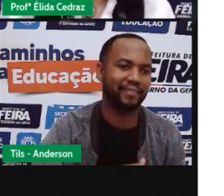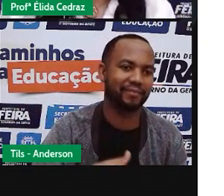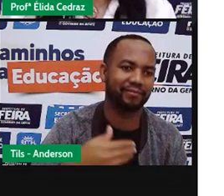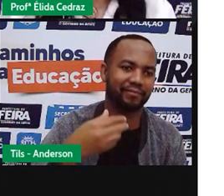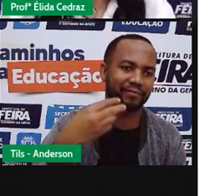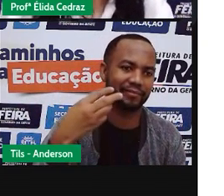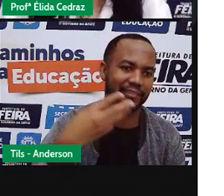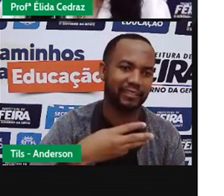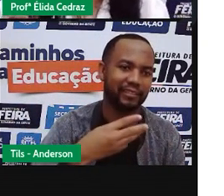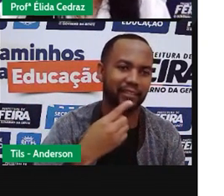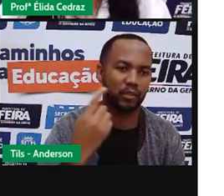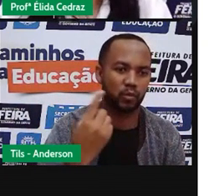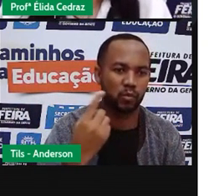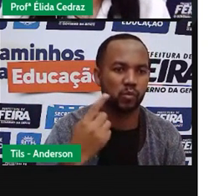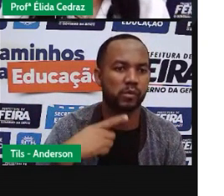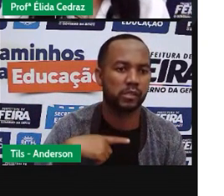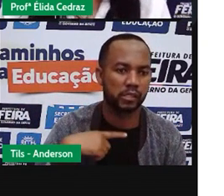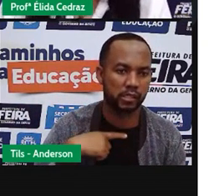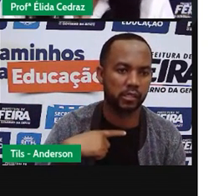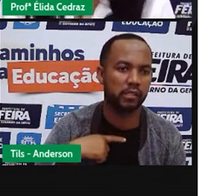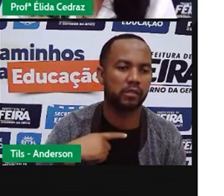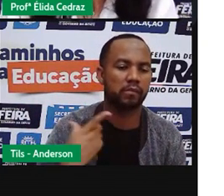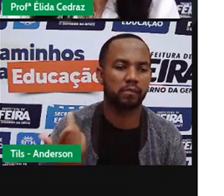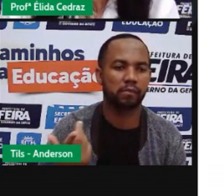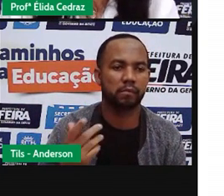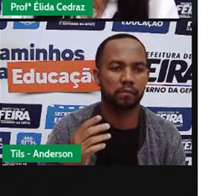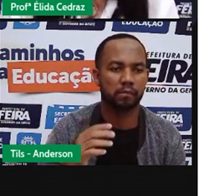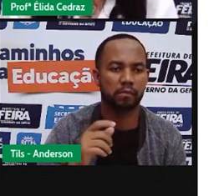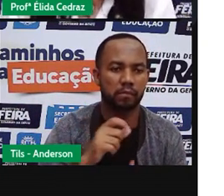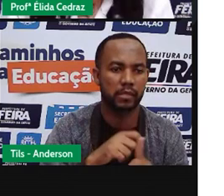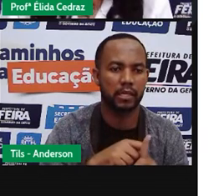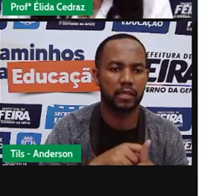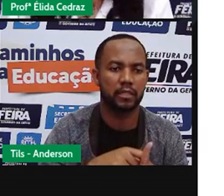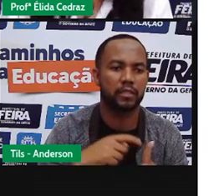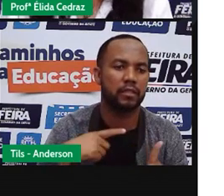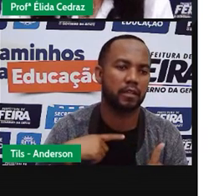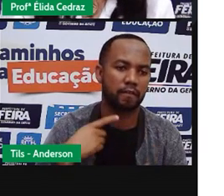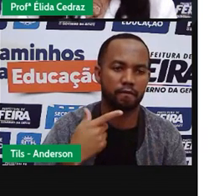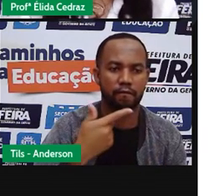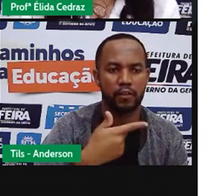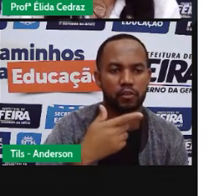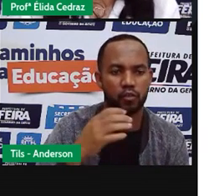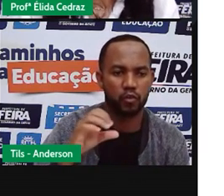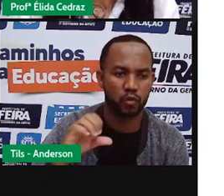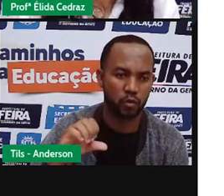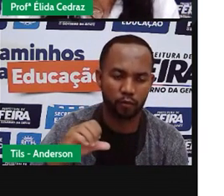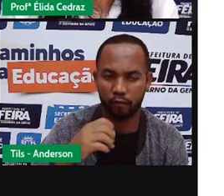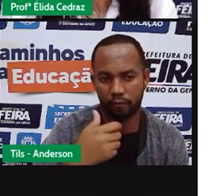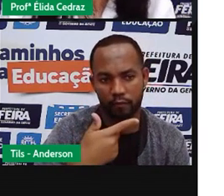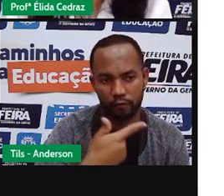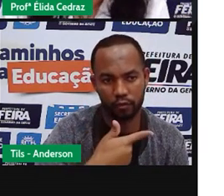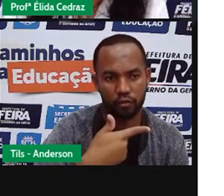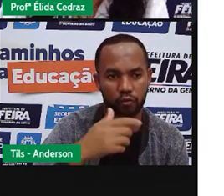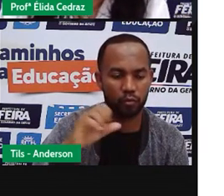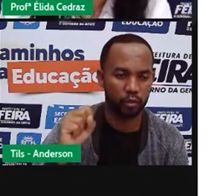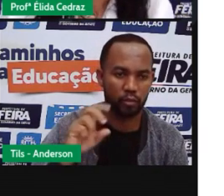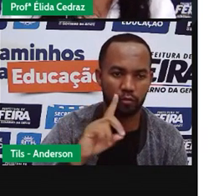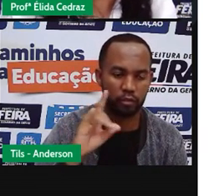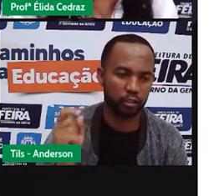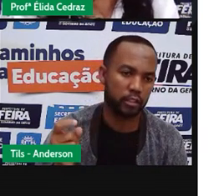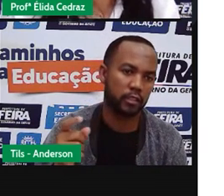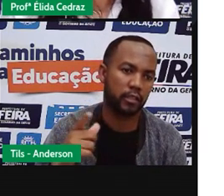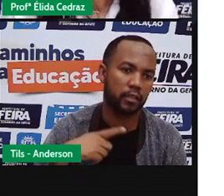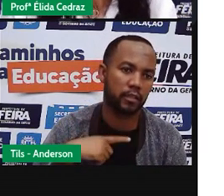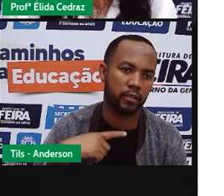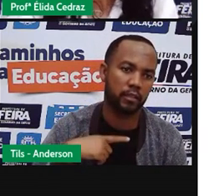com trinta e um dias e fevereiro que tem vinte e oito dias e a cada quatro anos ele tem